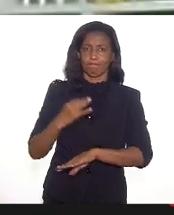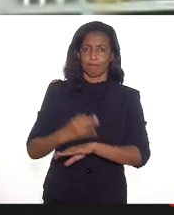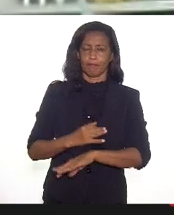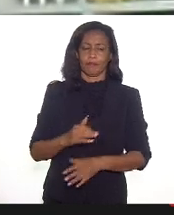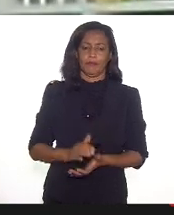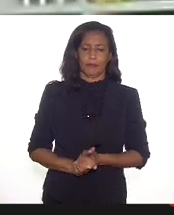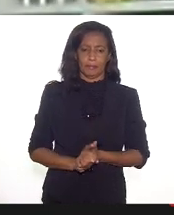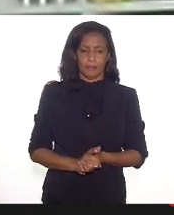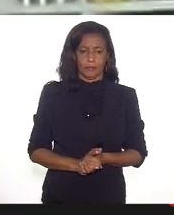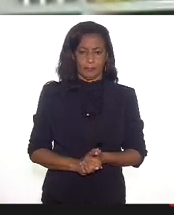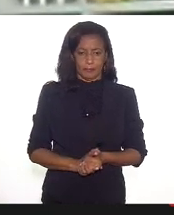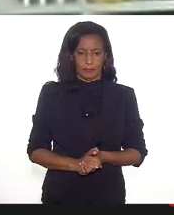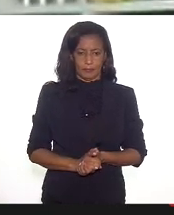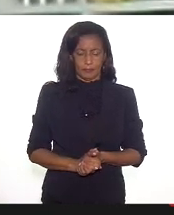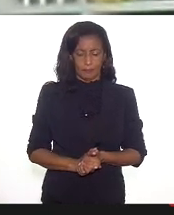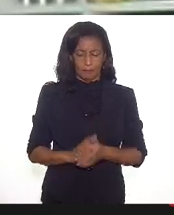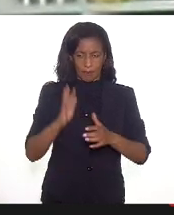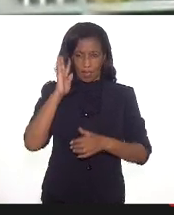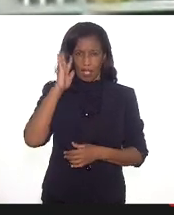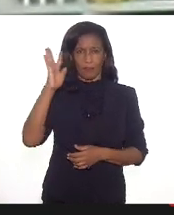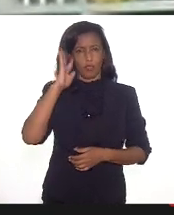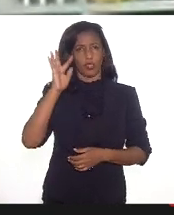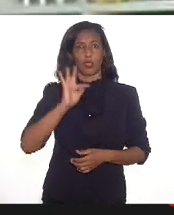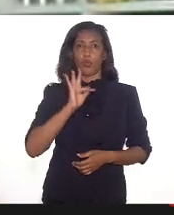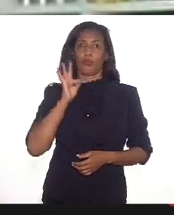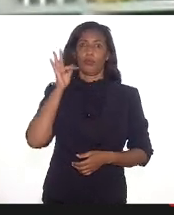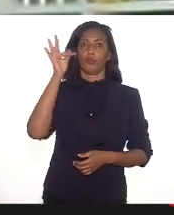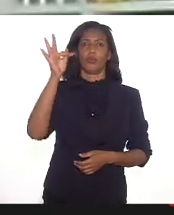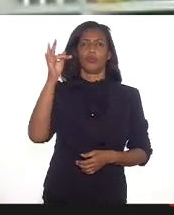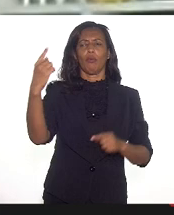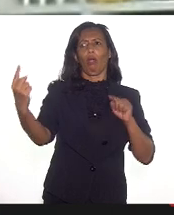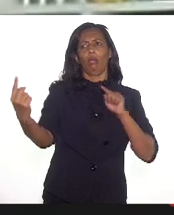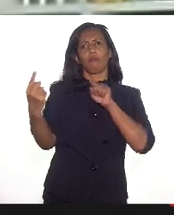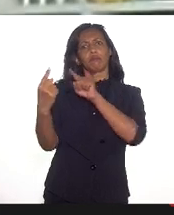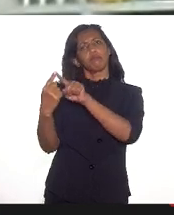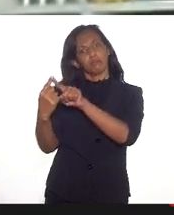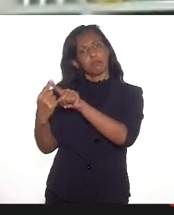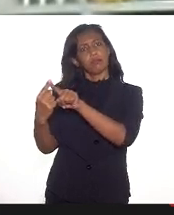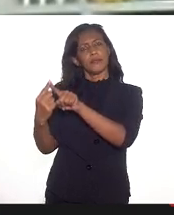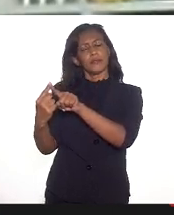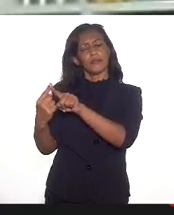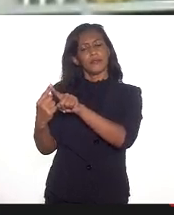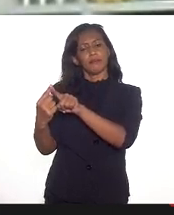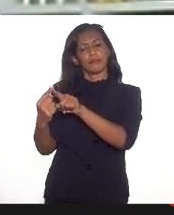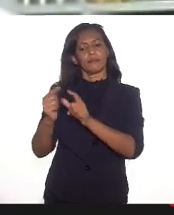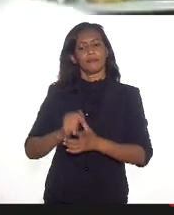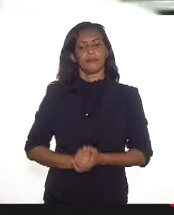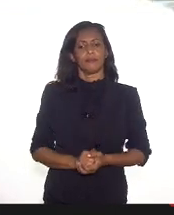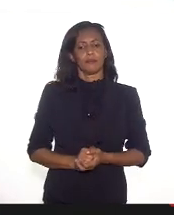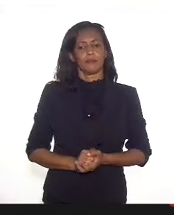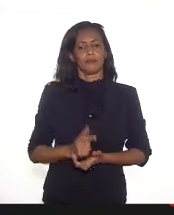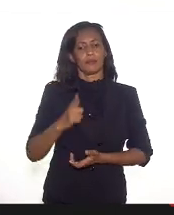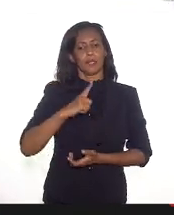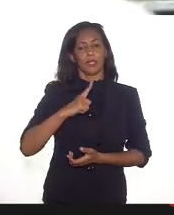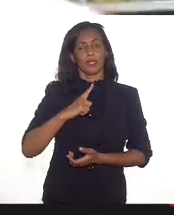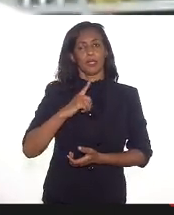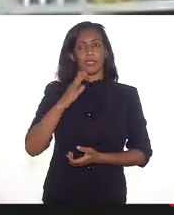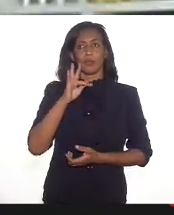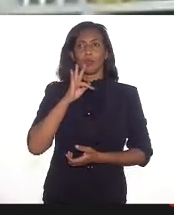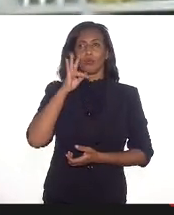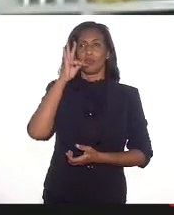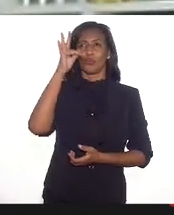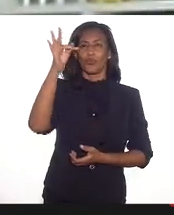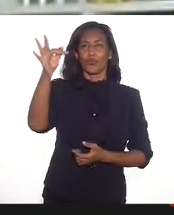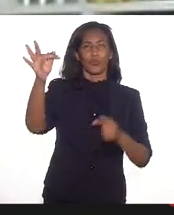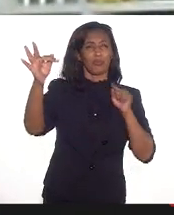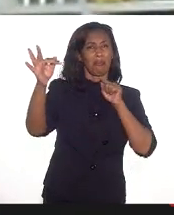refletir sobre o futuro é um desafio no momento em que temos um futuro que é muito